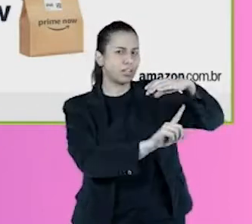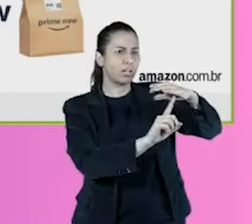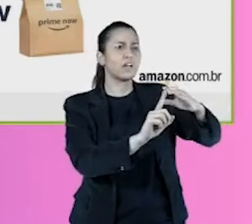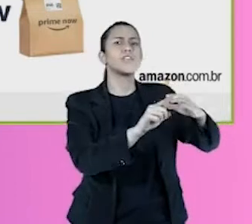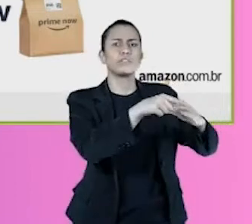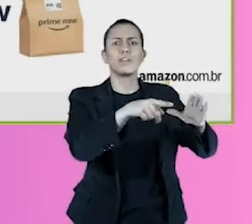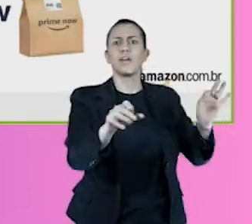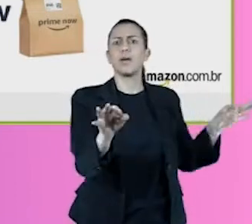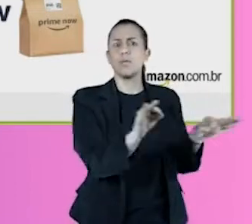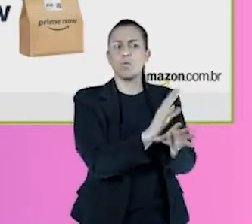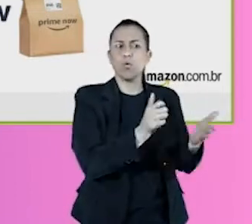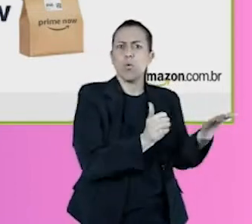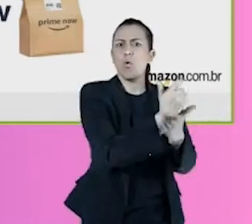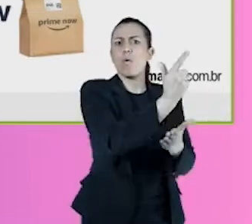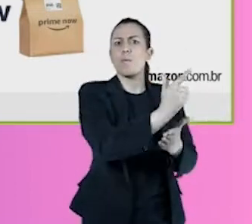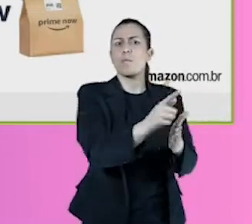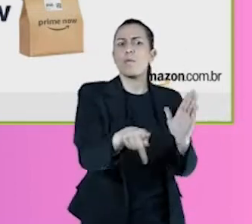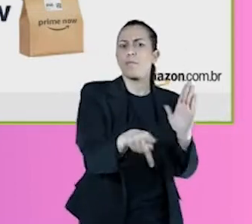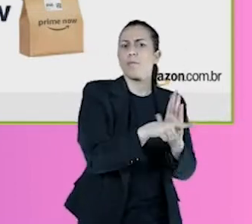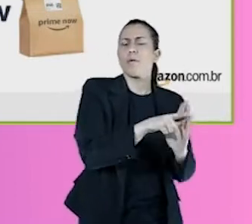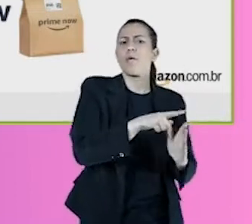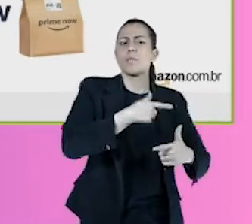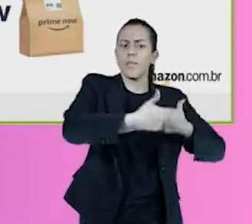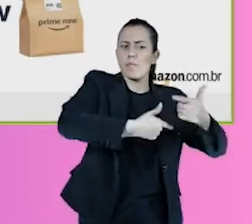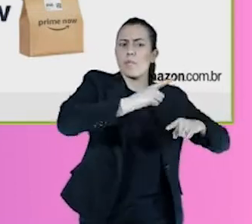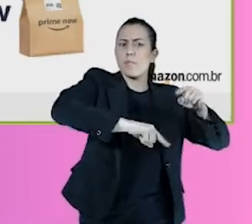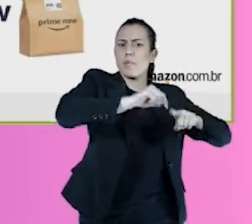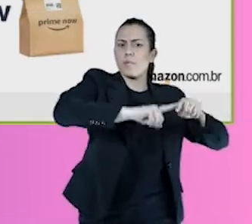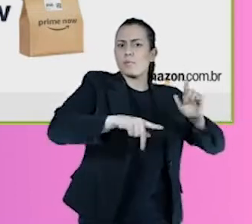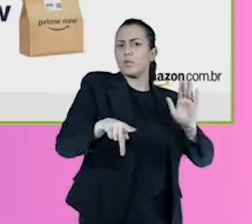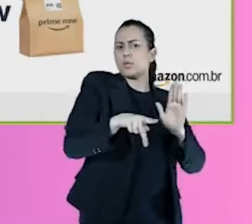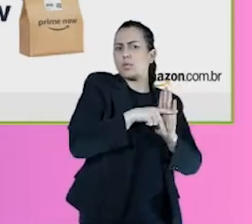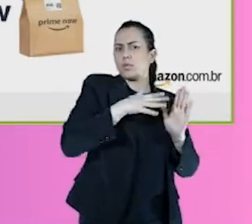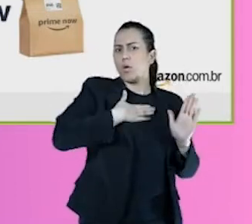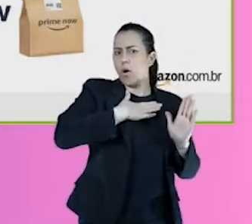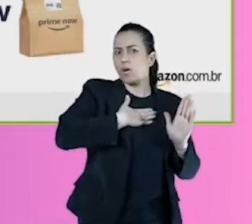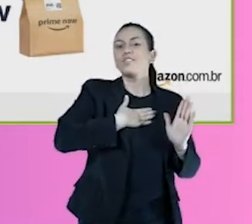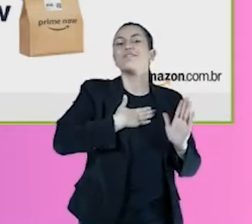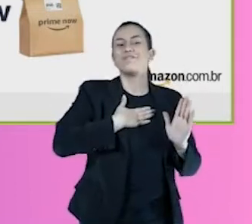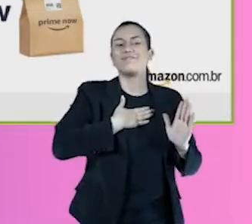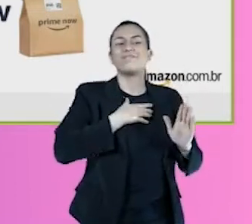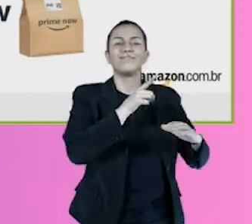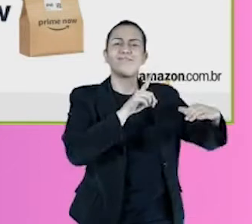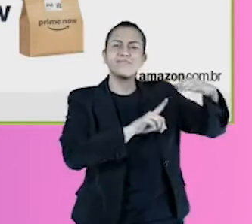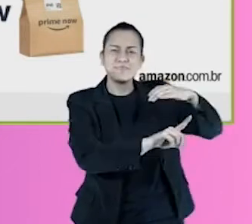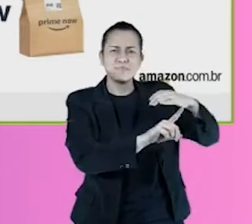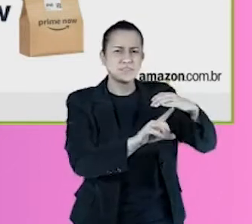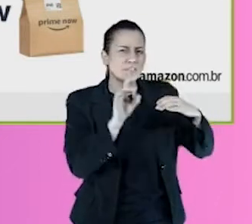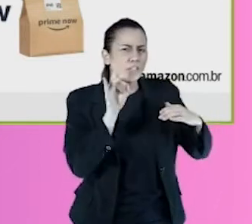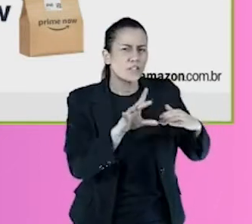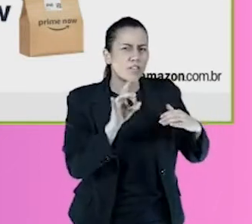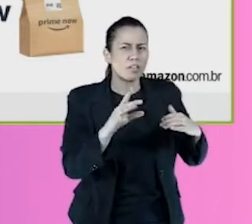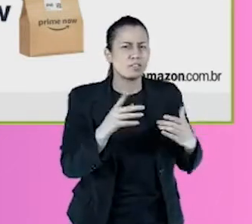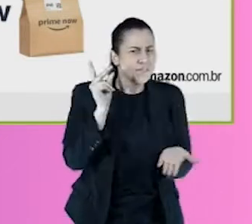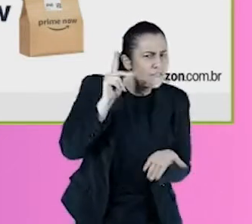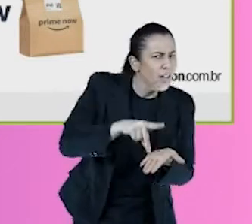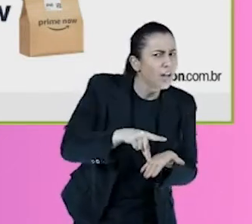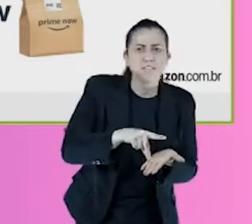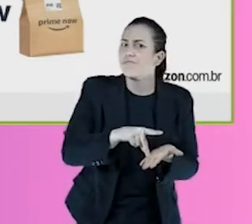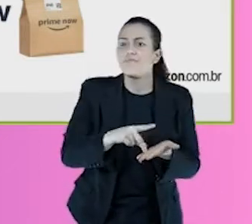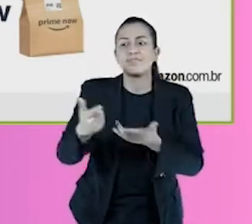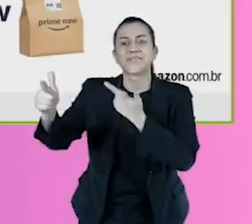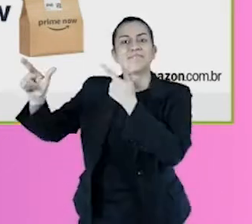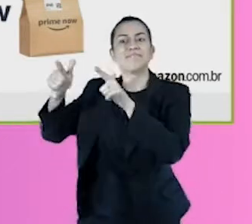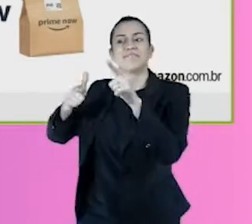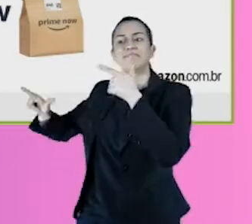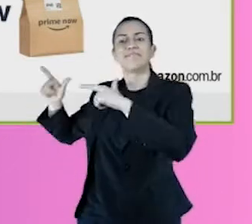então o cliente que compra o nosso produto, então isso é automático na nossa cabeça, a gente sempre liga cliente a isso. Mas não necessariamente isso é verdade, você pode ter vários tipos